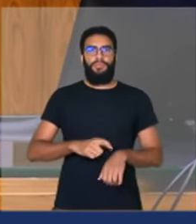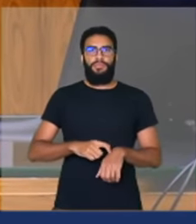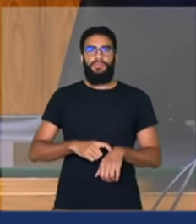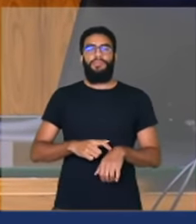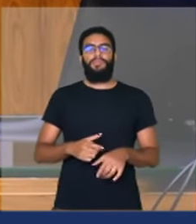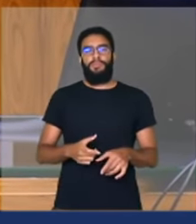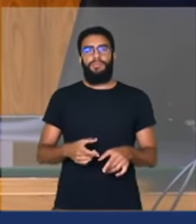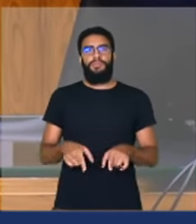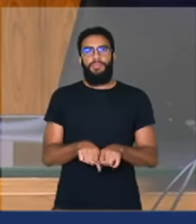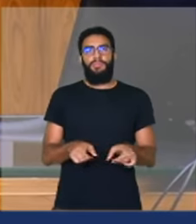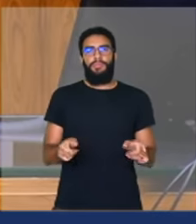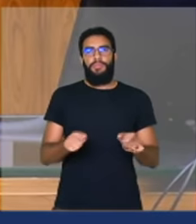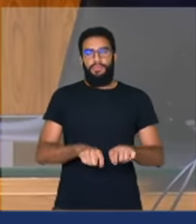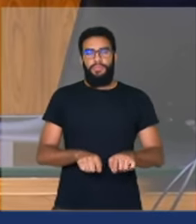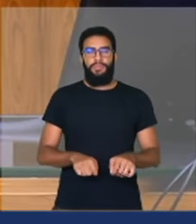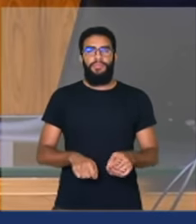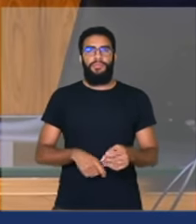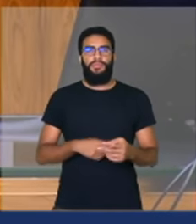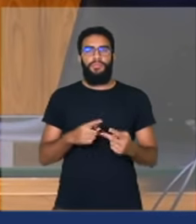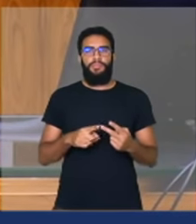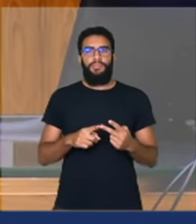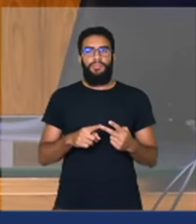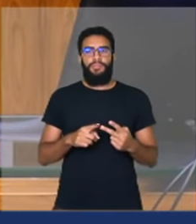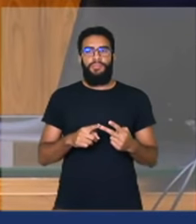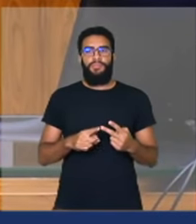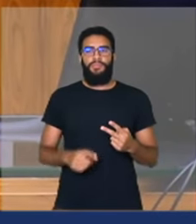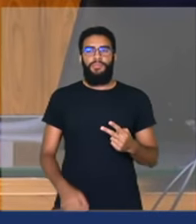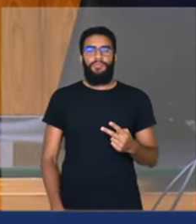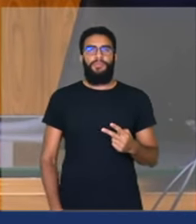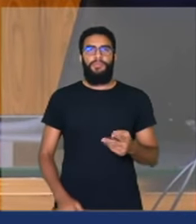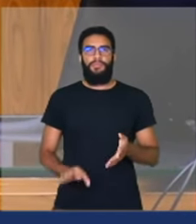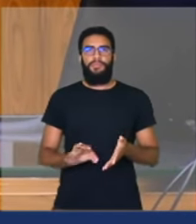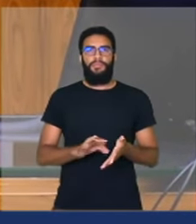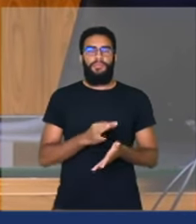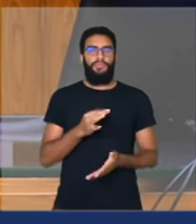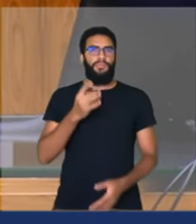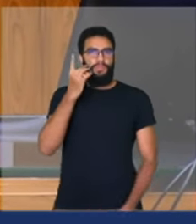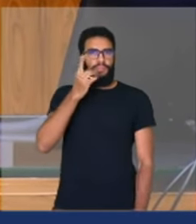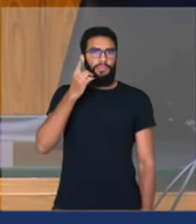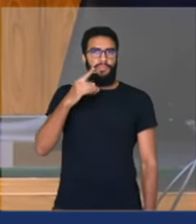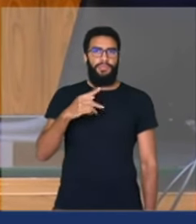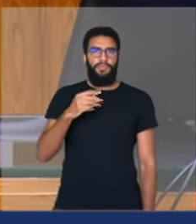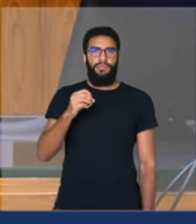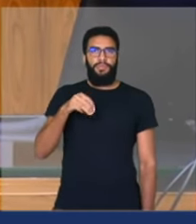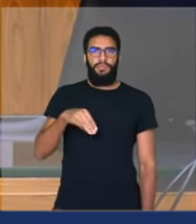Vamos assim seguindo. Próximo orador inscrito, deputado Pompeu de Matos.